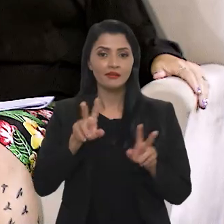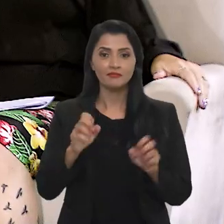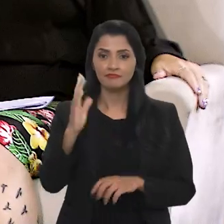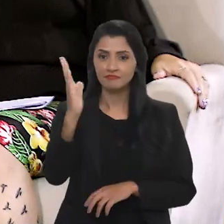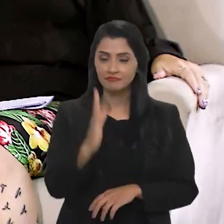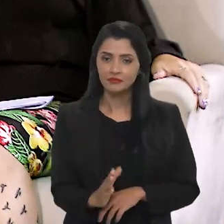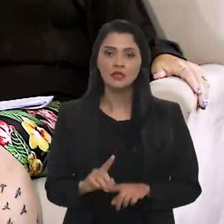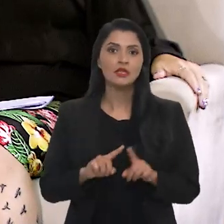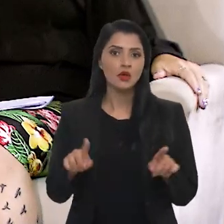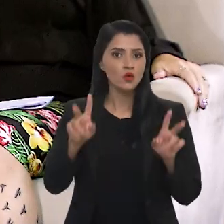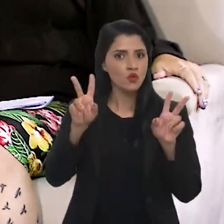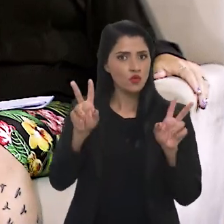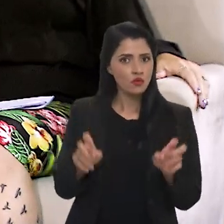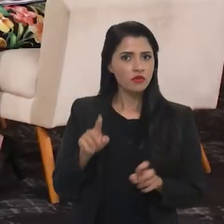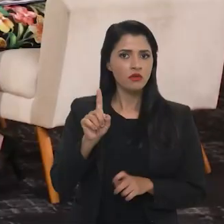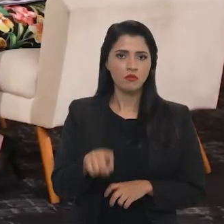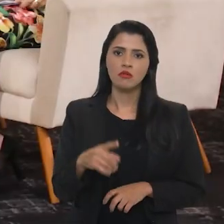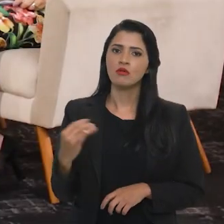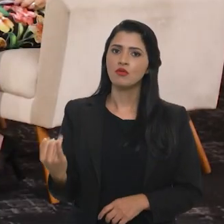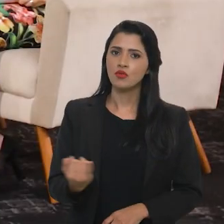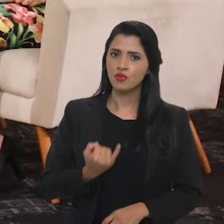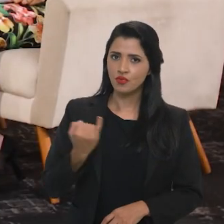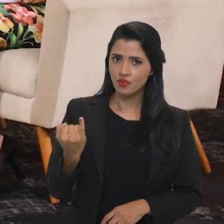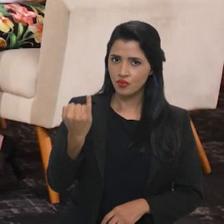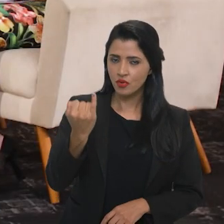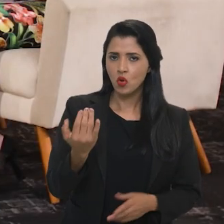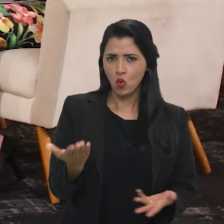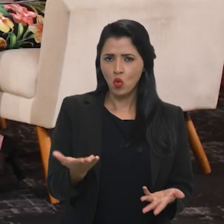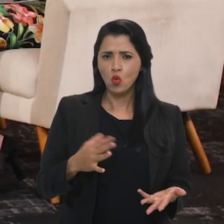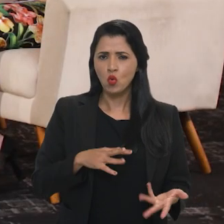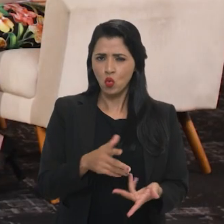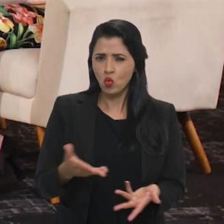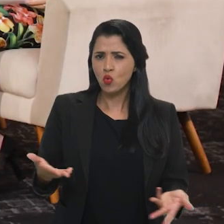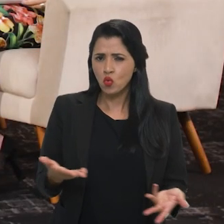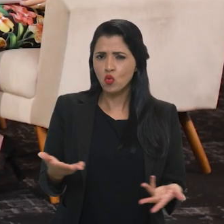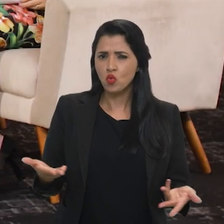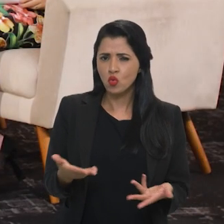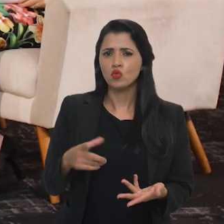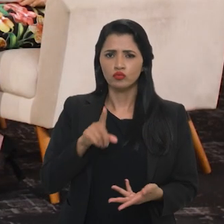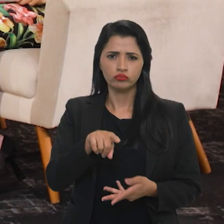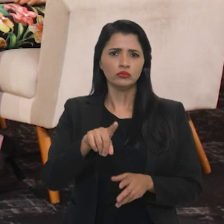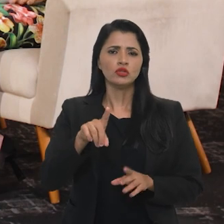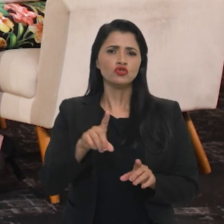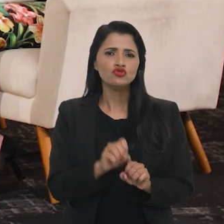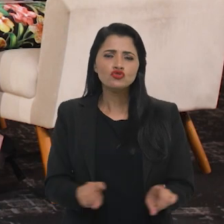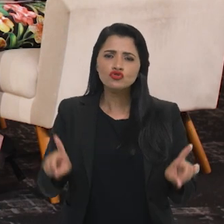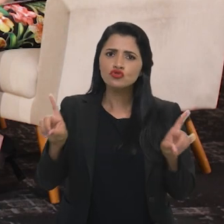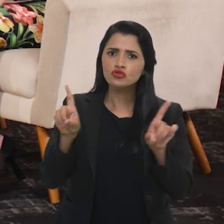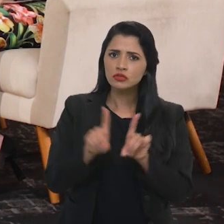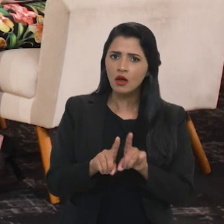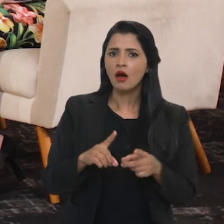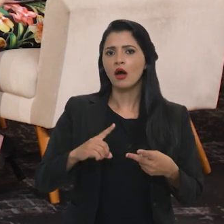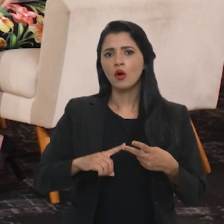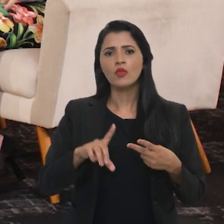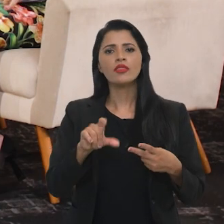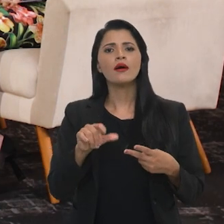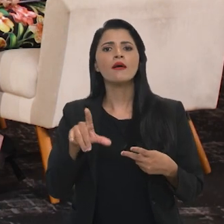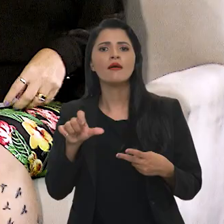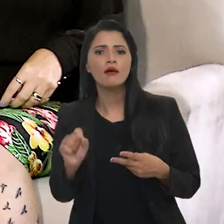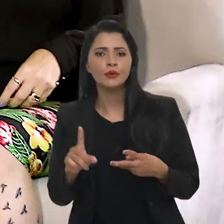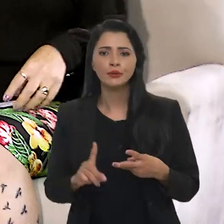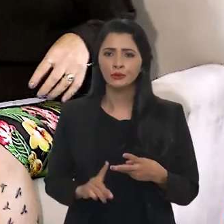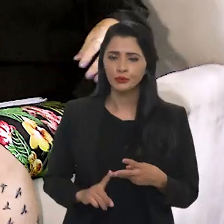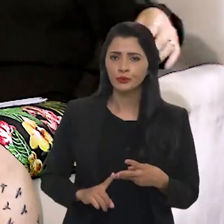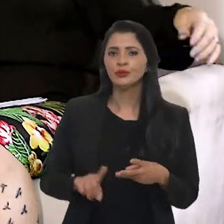conosco no Brasil em Pauta. Bom, um tema extremamente relevante no mundo atual, a questão digital, tem a questão dos dados,